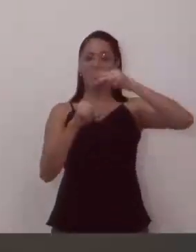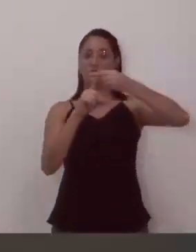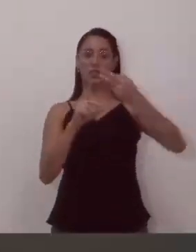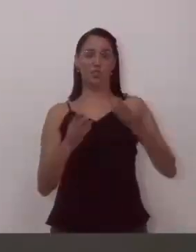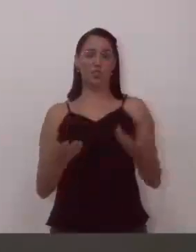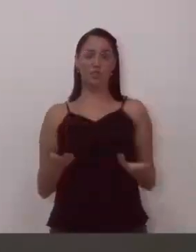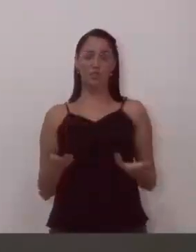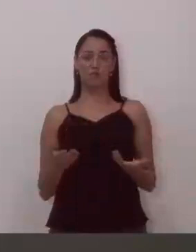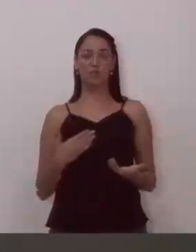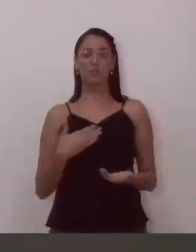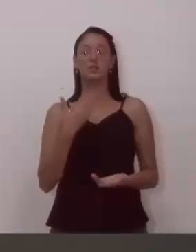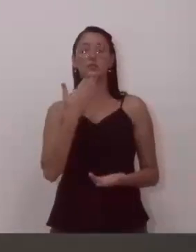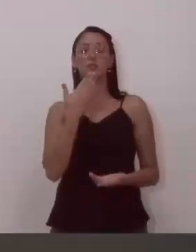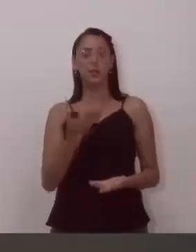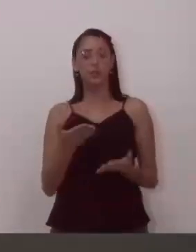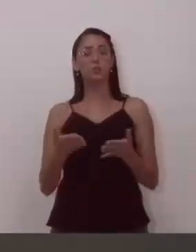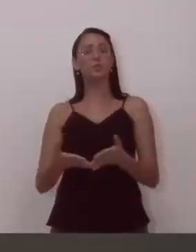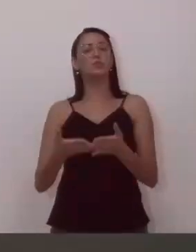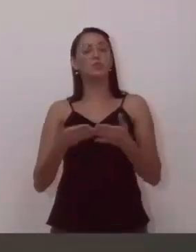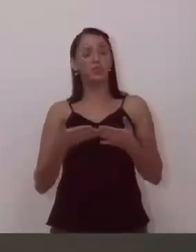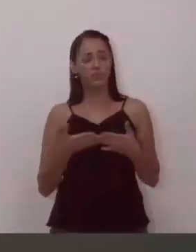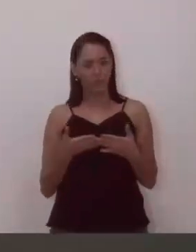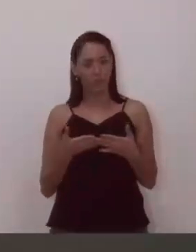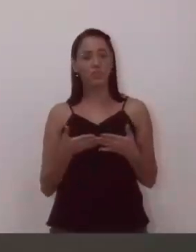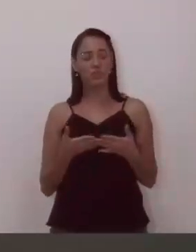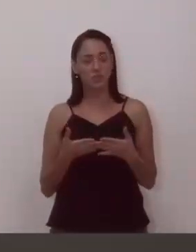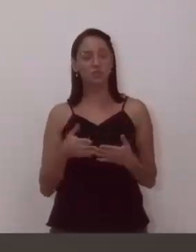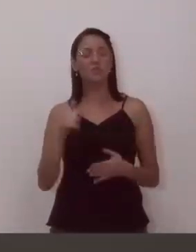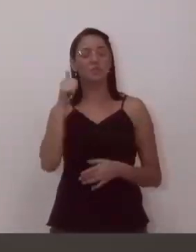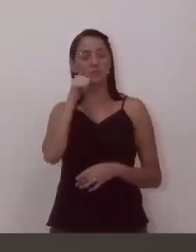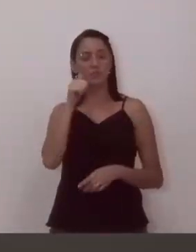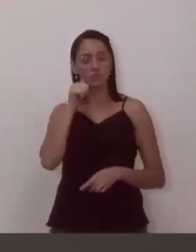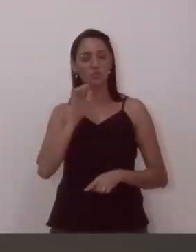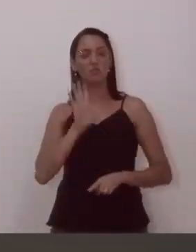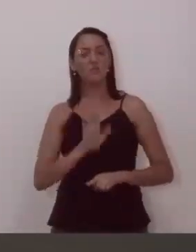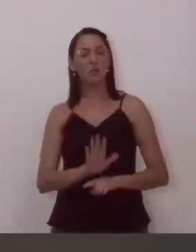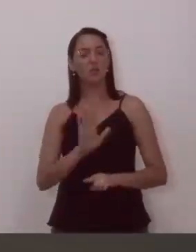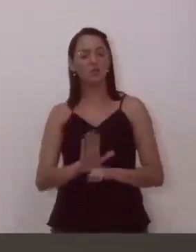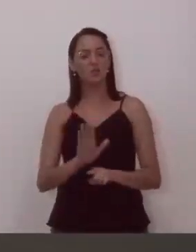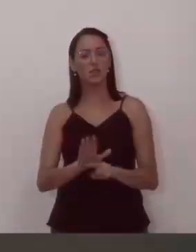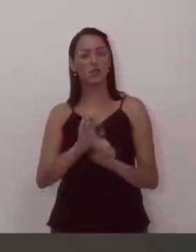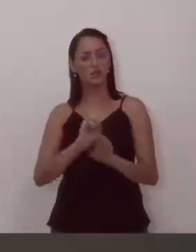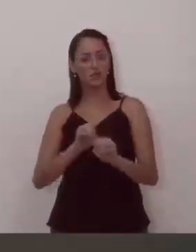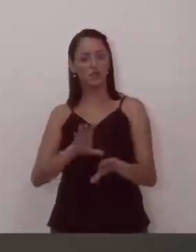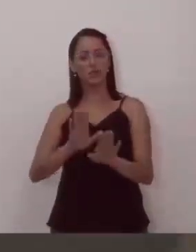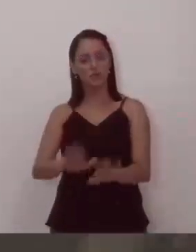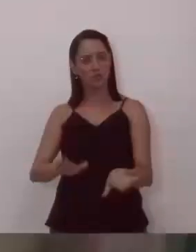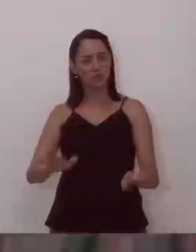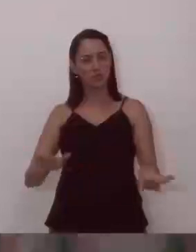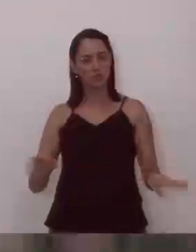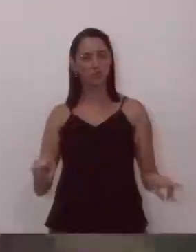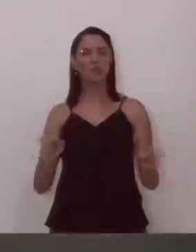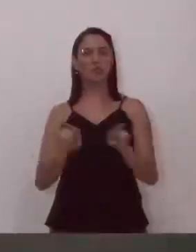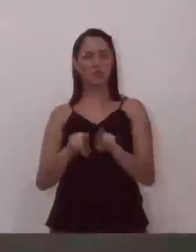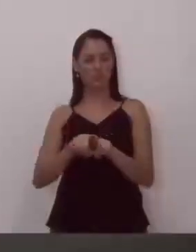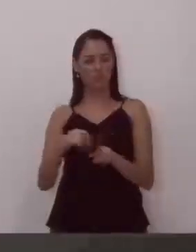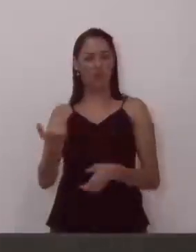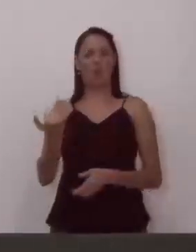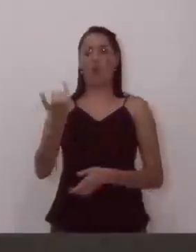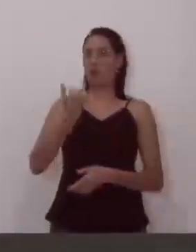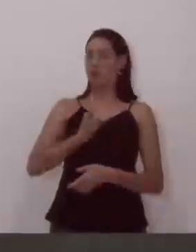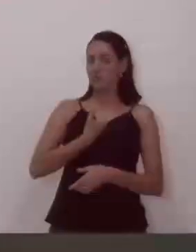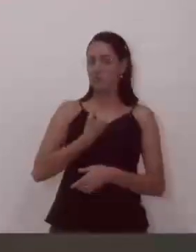E aí eu peço até que as auxiliares de educação infantil remetam, ou para mim, ou então para